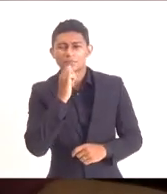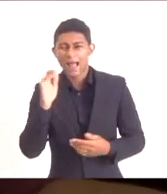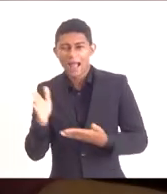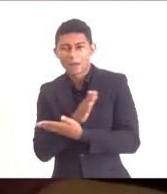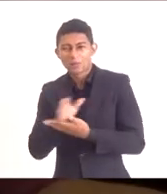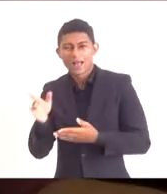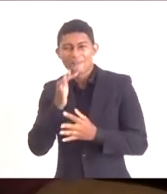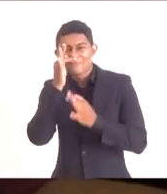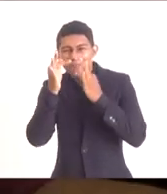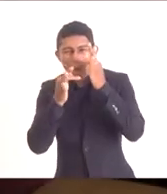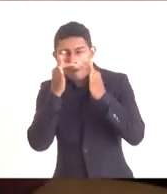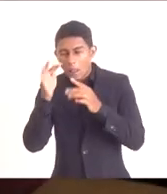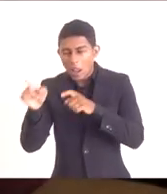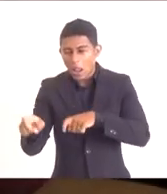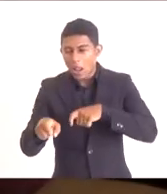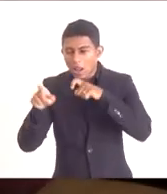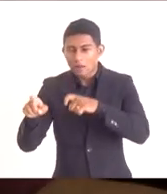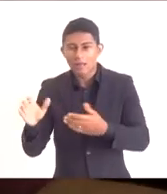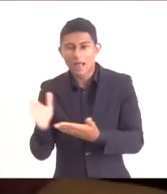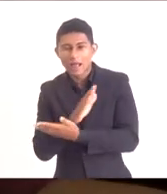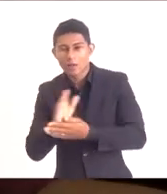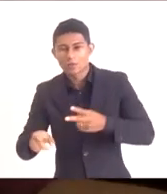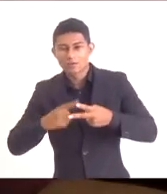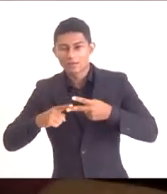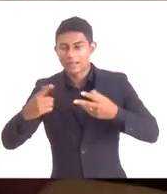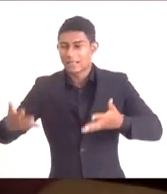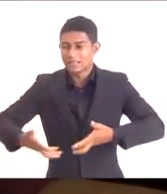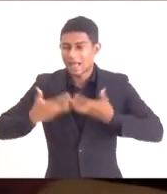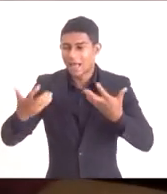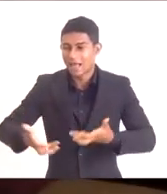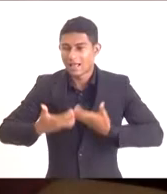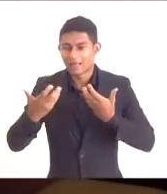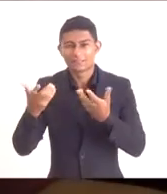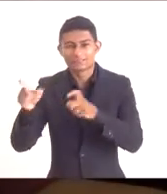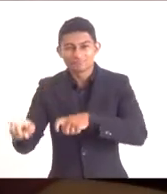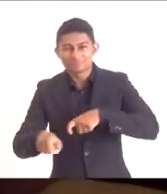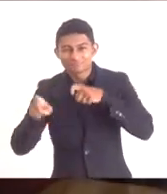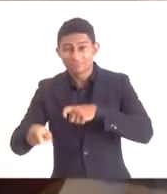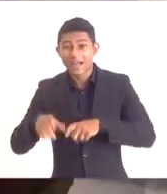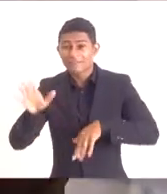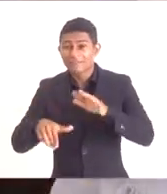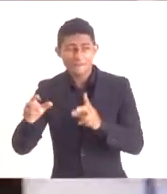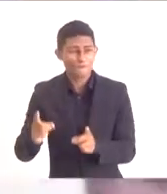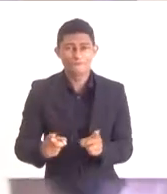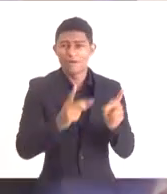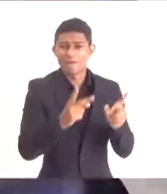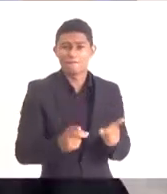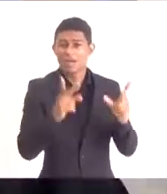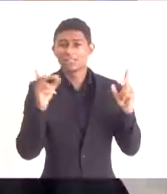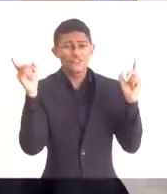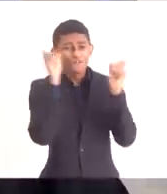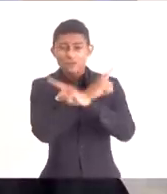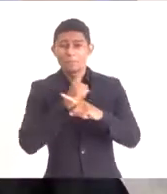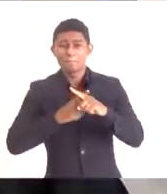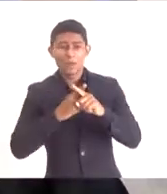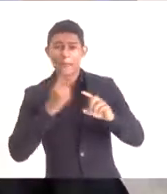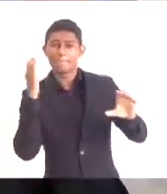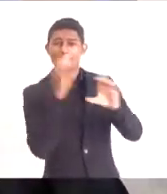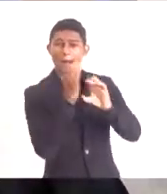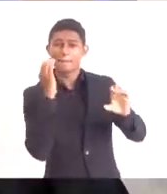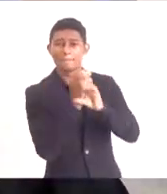flores, outros exemplos, produtores de hortaliças que têm dificuldade de comercializar o seu produto porque onde eles estão não tem comunicação.